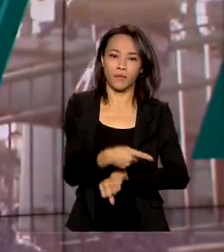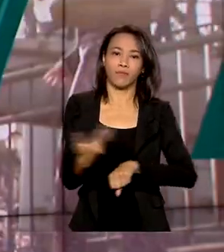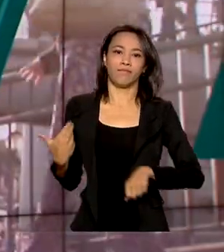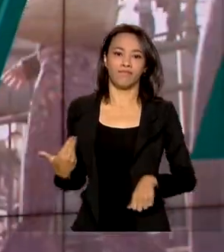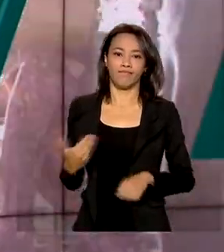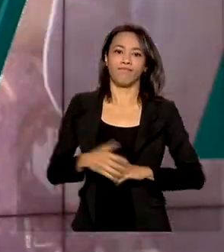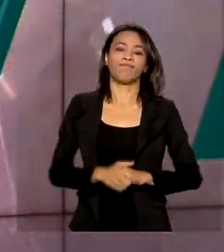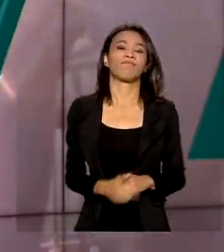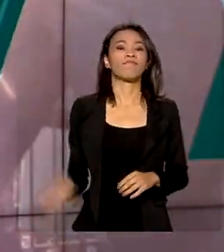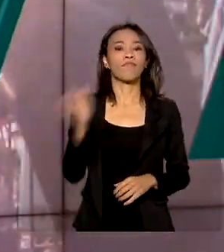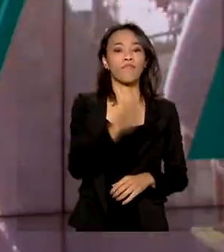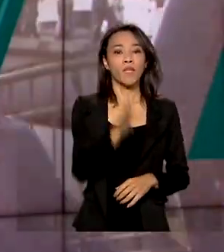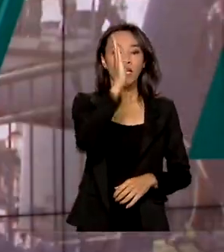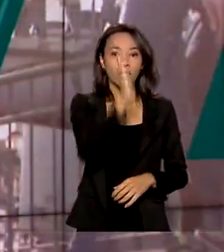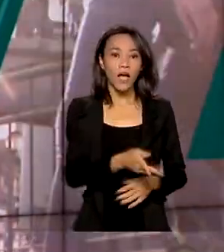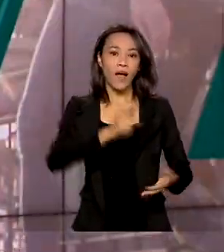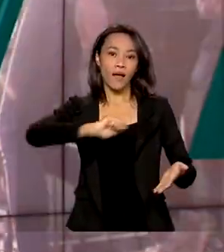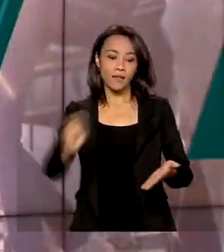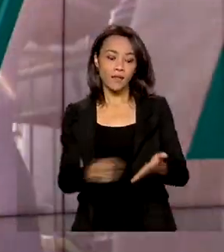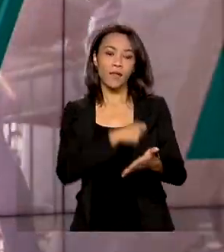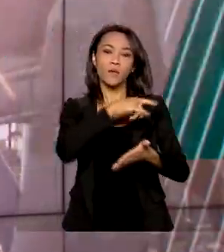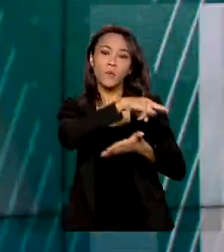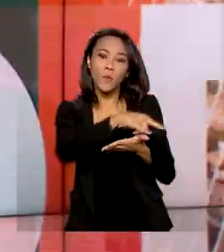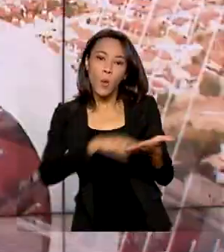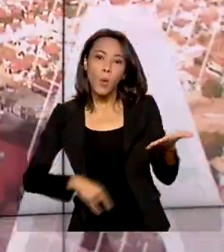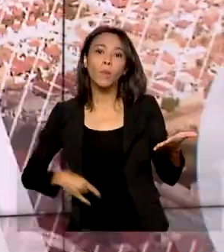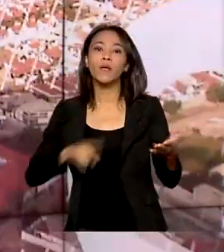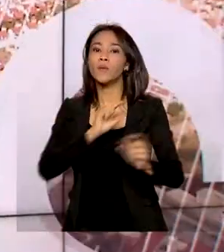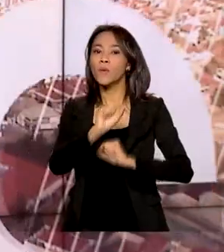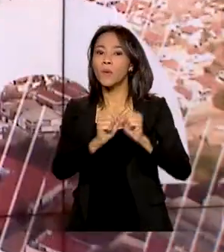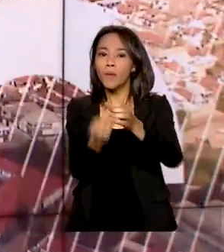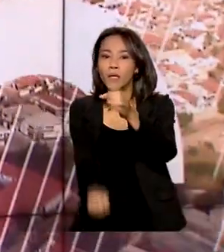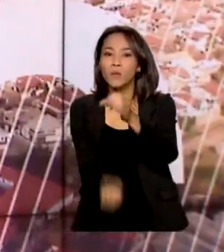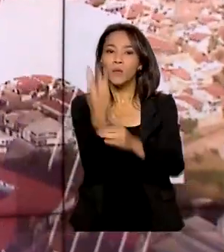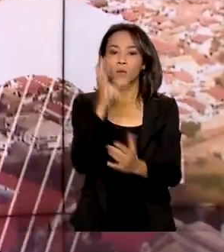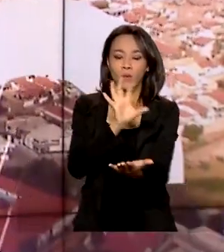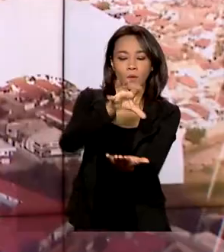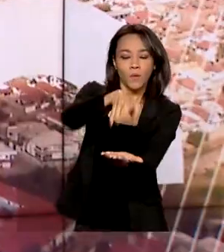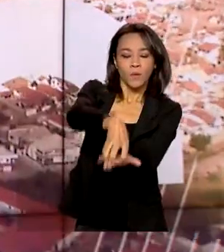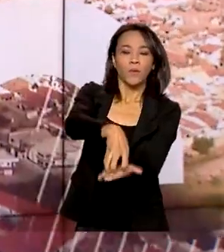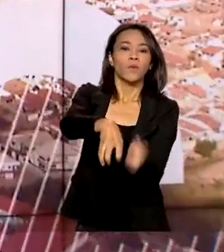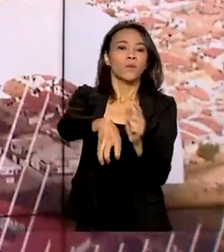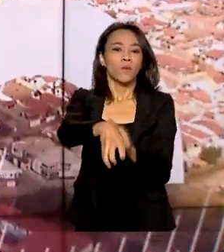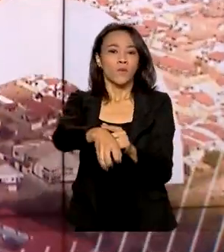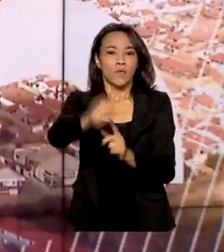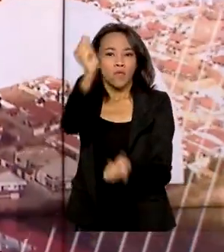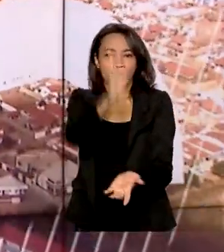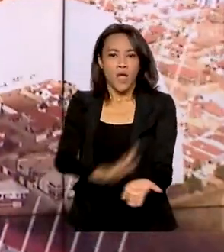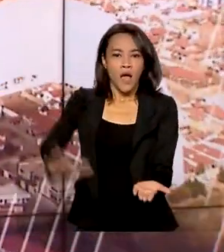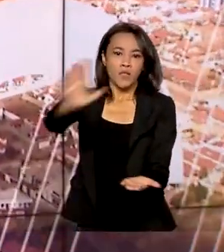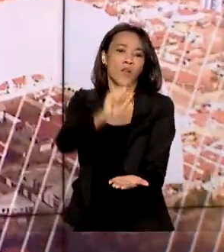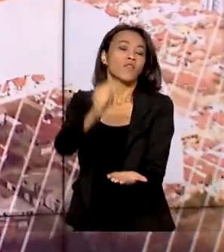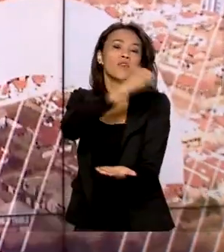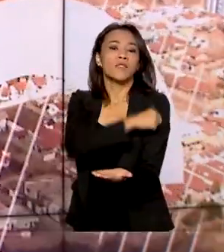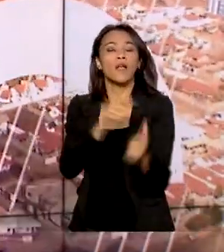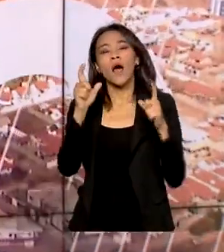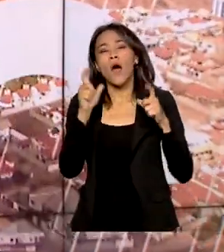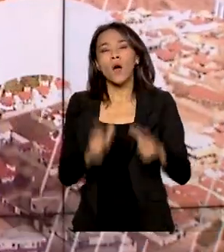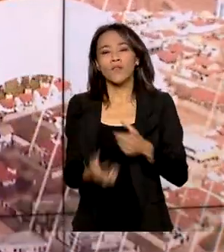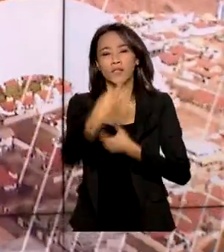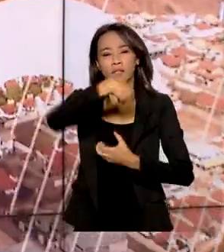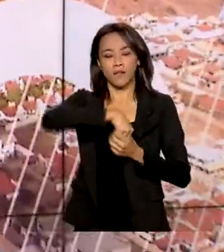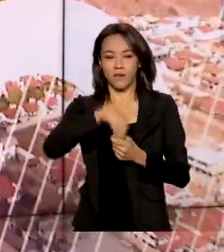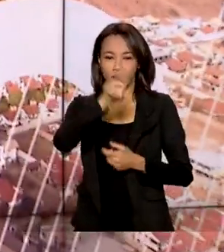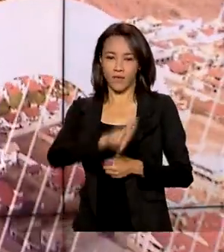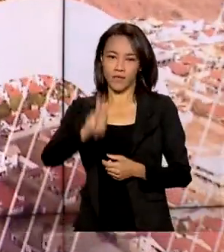Foi assinado o protocolo de intenções para a implantação do Centro Nacional de Vacinas. O polo será na Universidade Federal de Minas